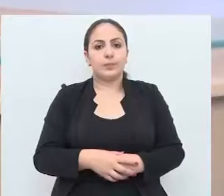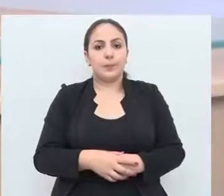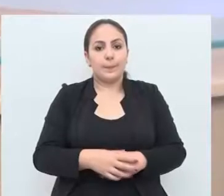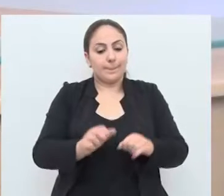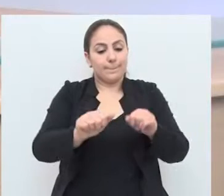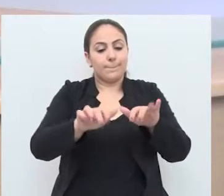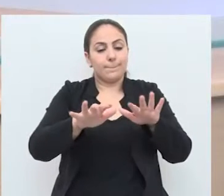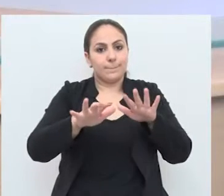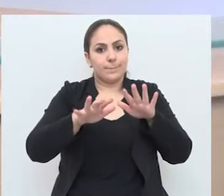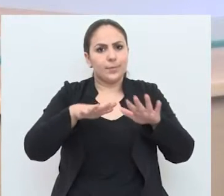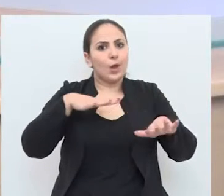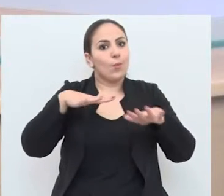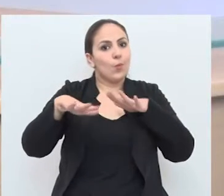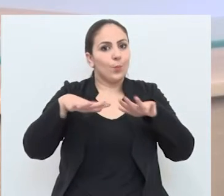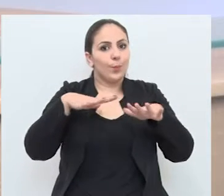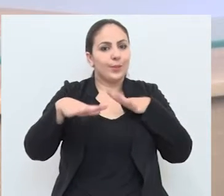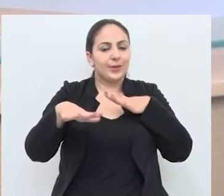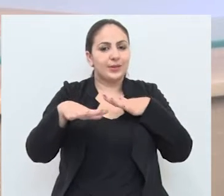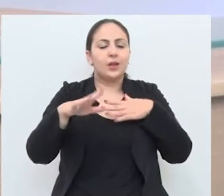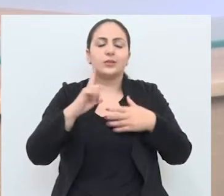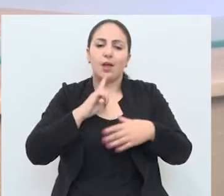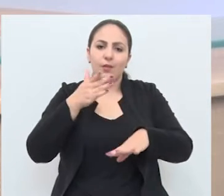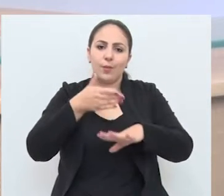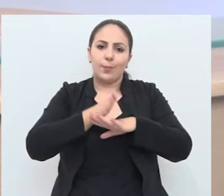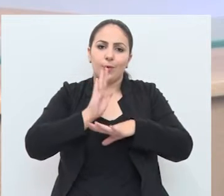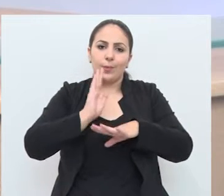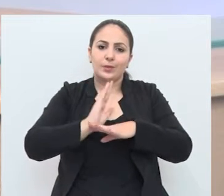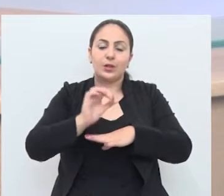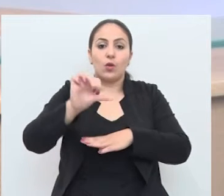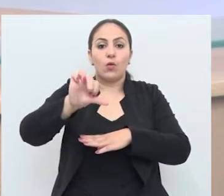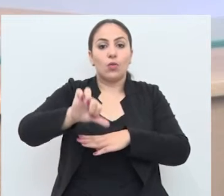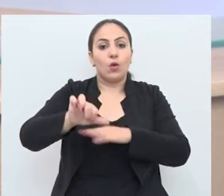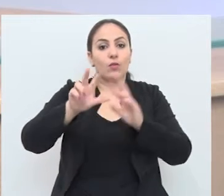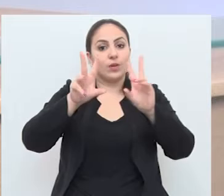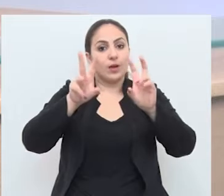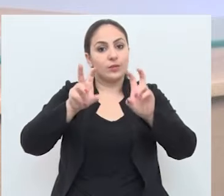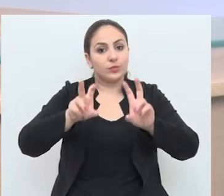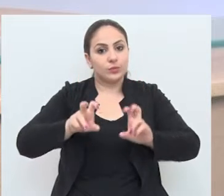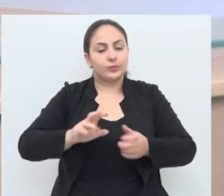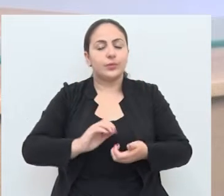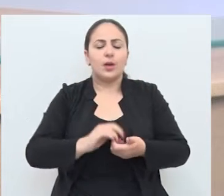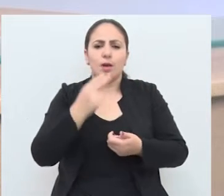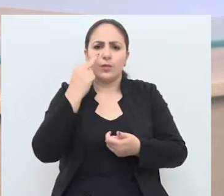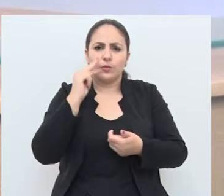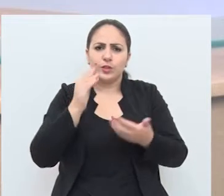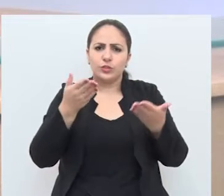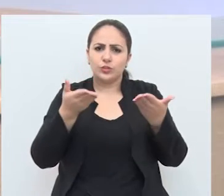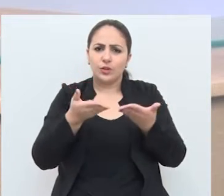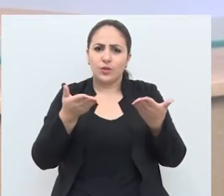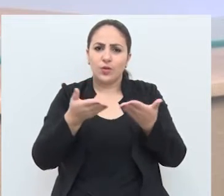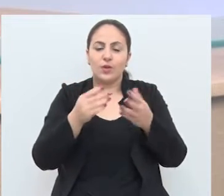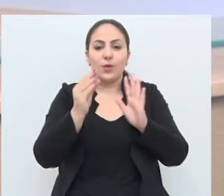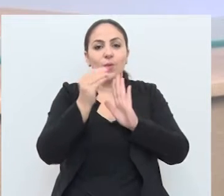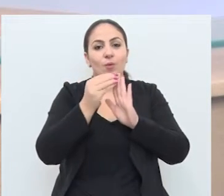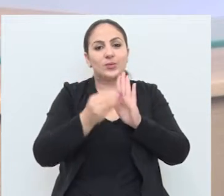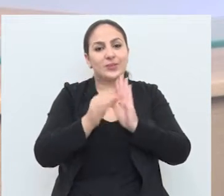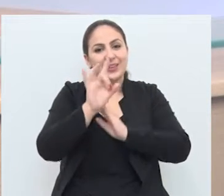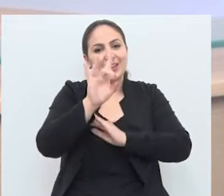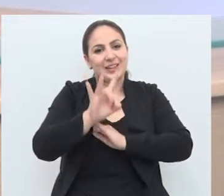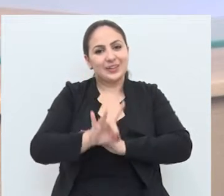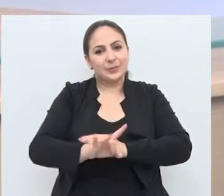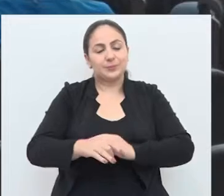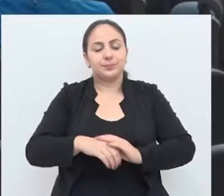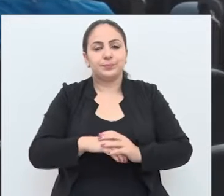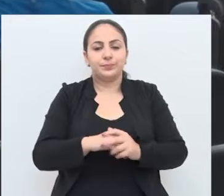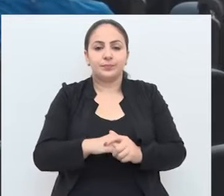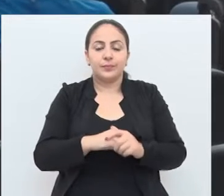Uma sessão plenária movimentada com a aprovação de nove matérias. Veja agora o conteúdo de cada uma